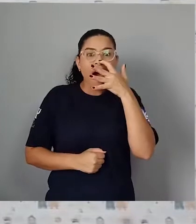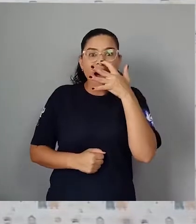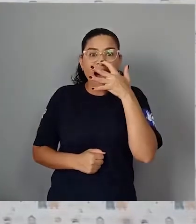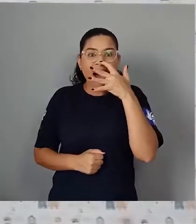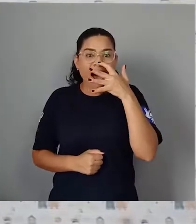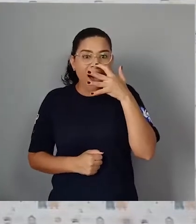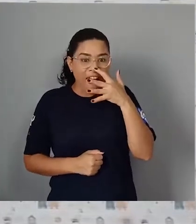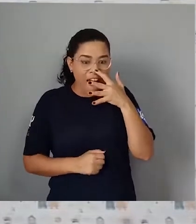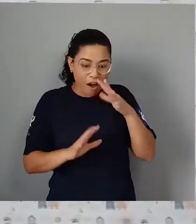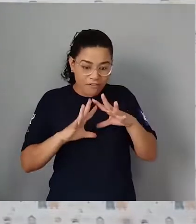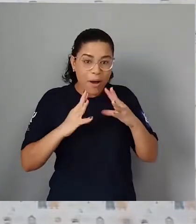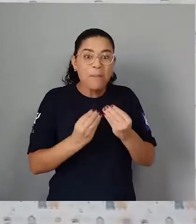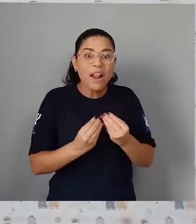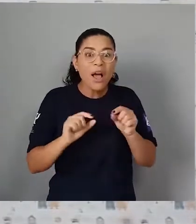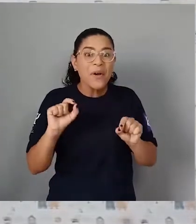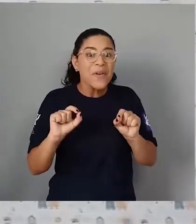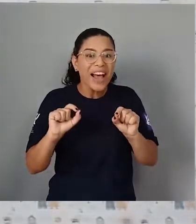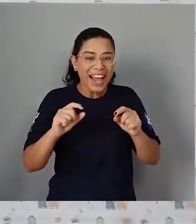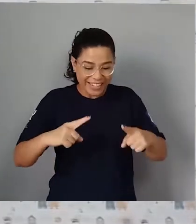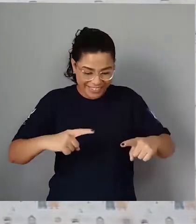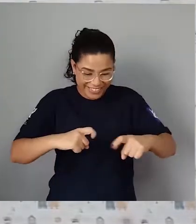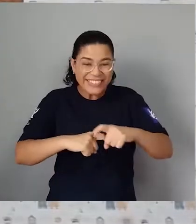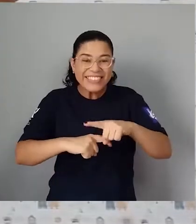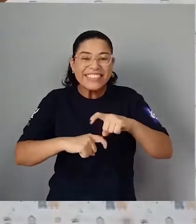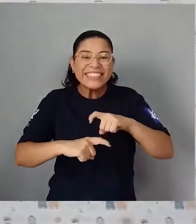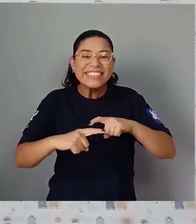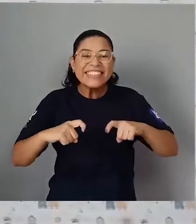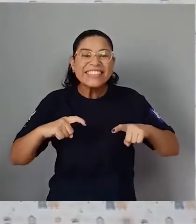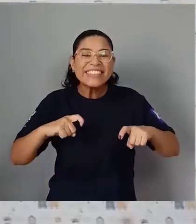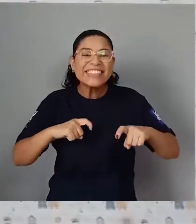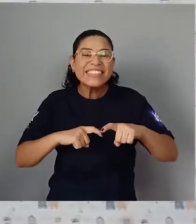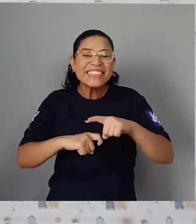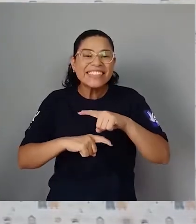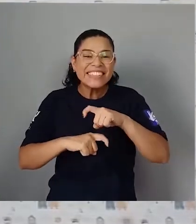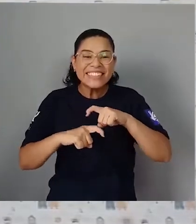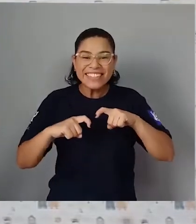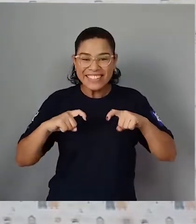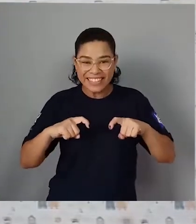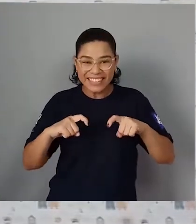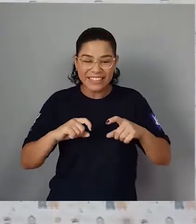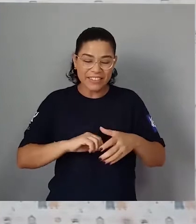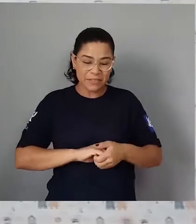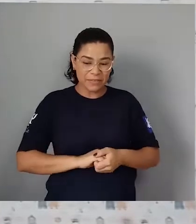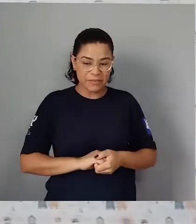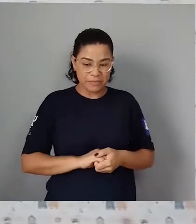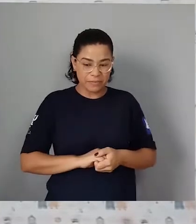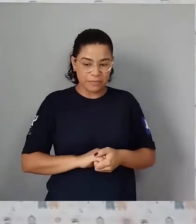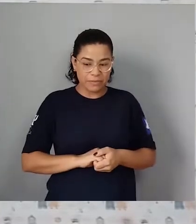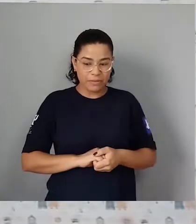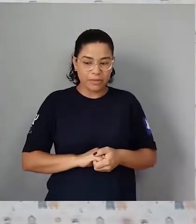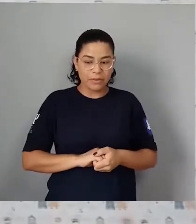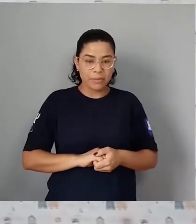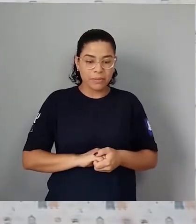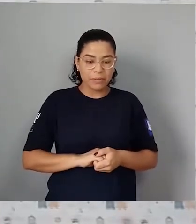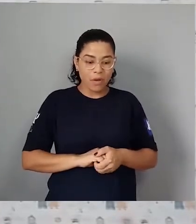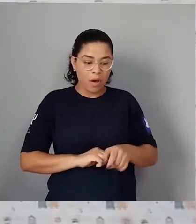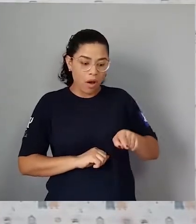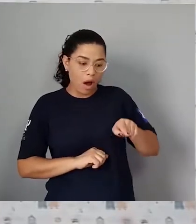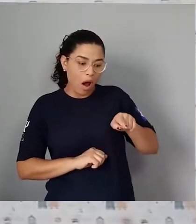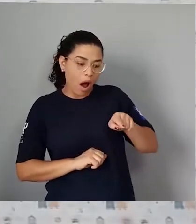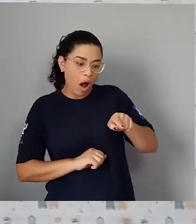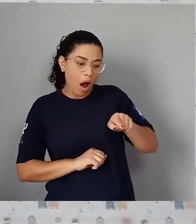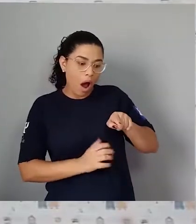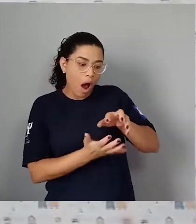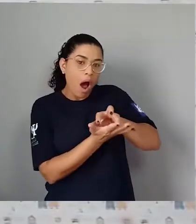de minhocas andando ao meu lado. E bem devagar, caminha o